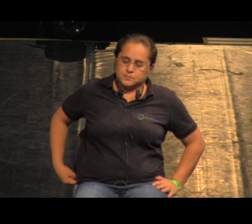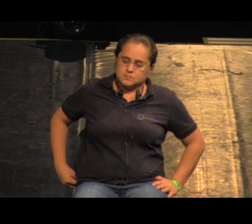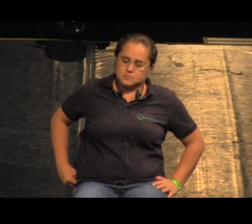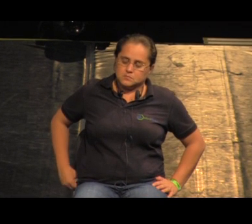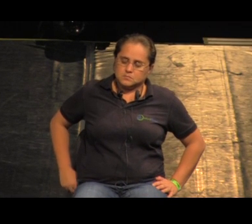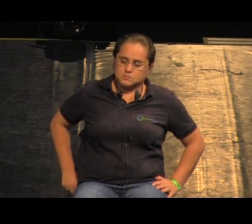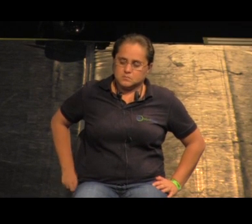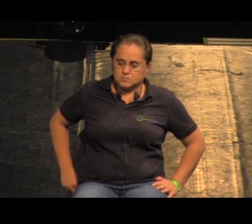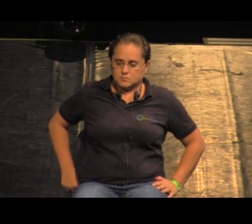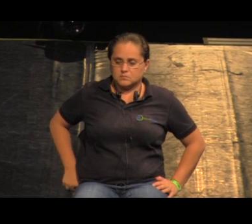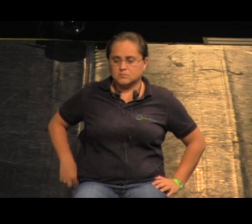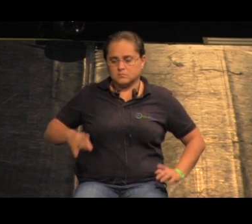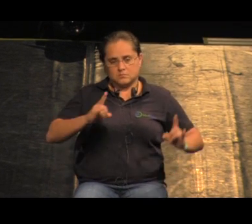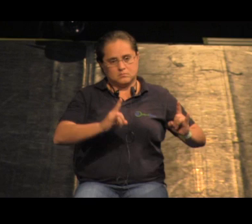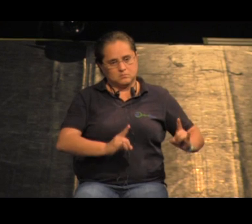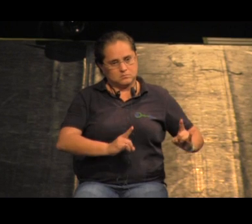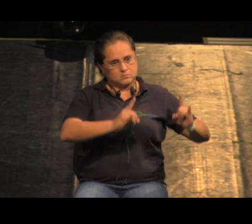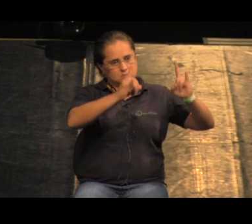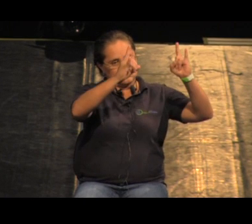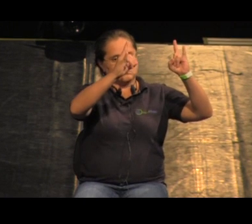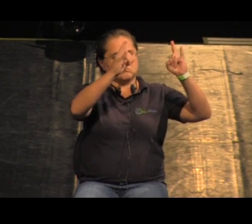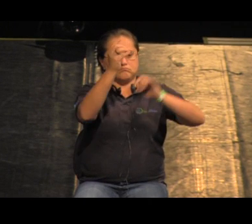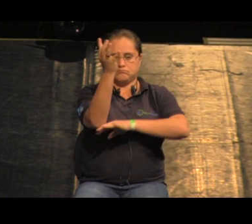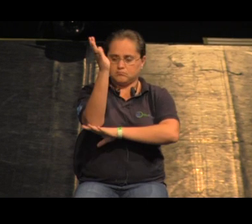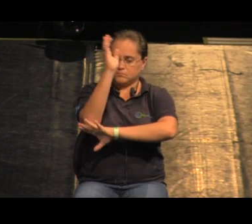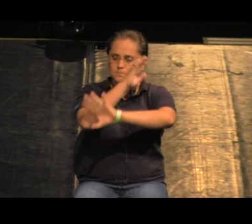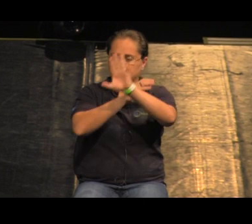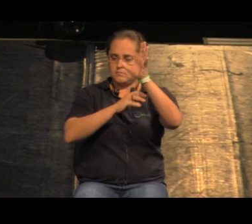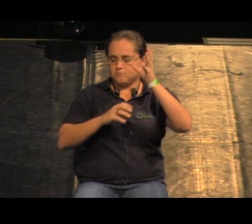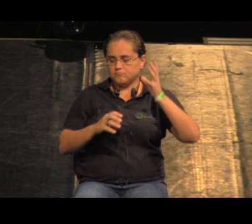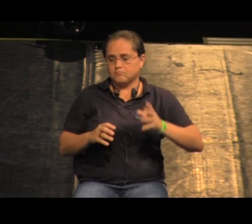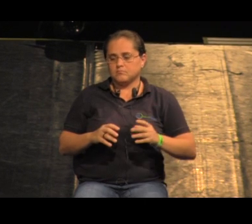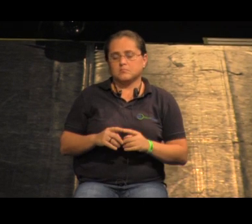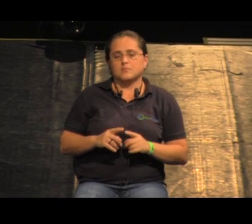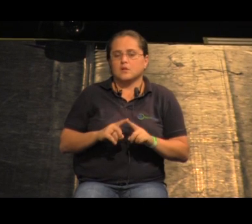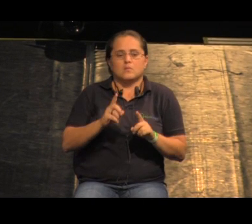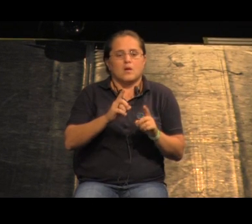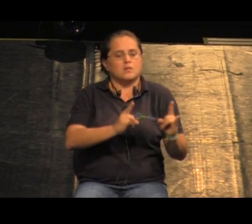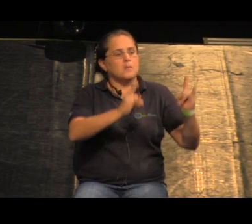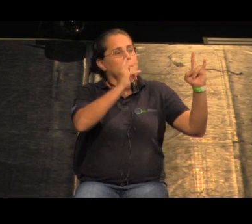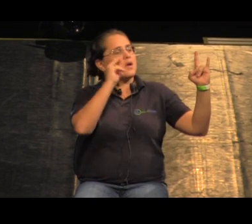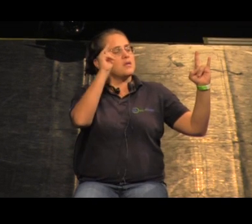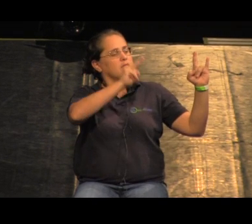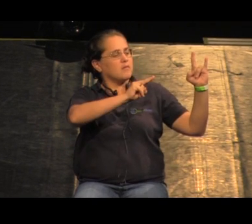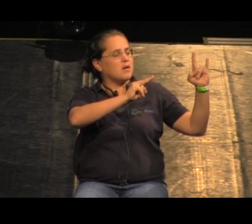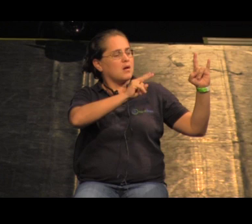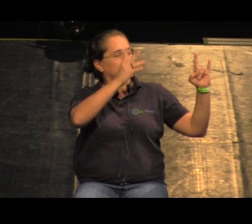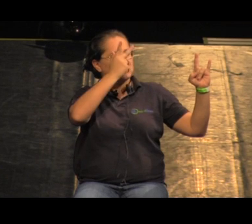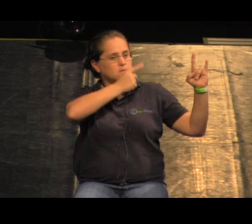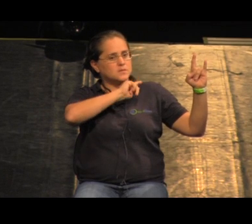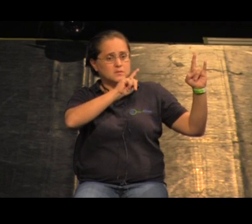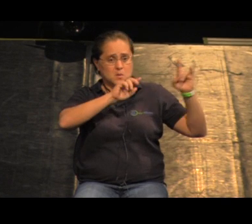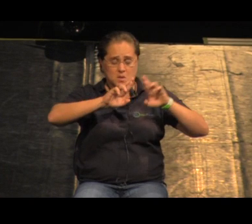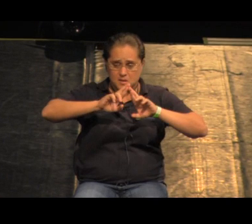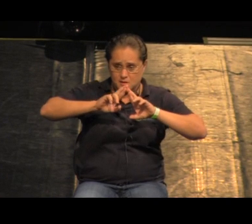Essa é a forma como o prédio se insere na paisagem. Ele realmente não pretende se destacar na paisagem, pelo contrário. A